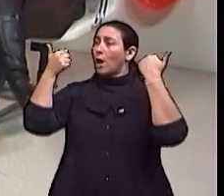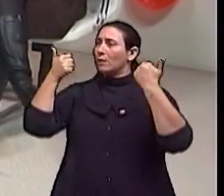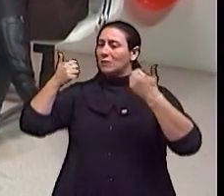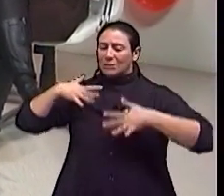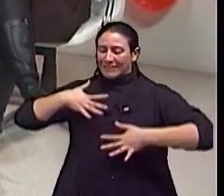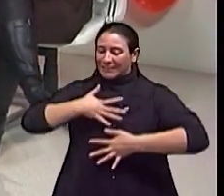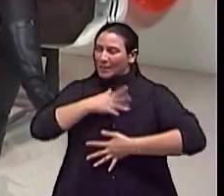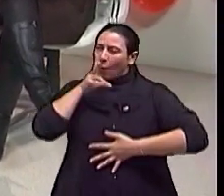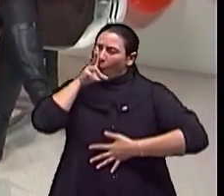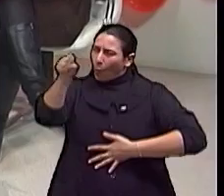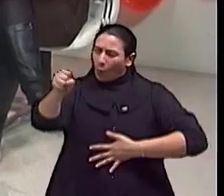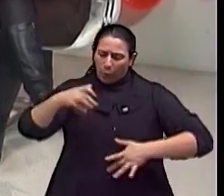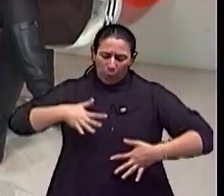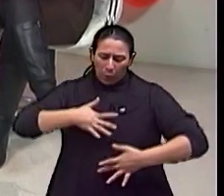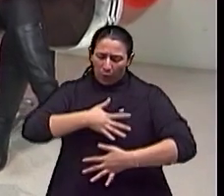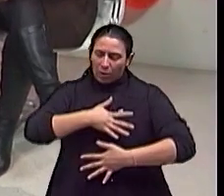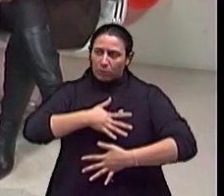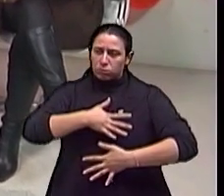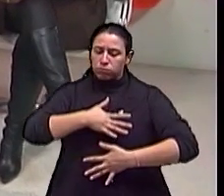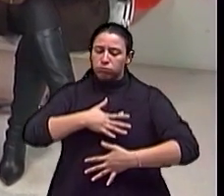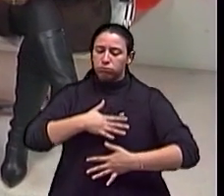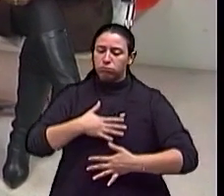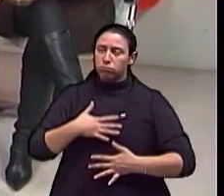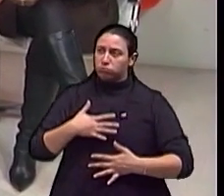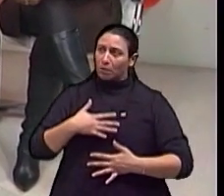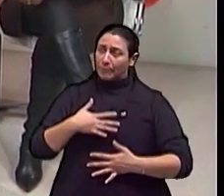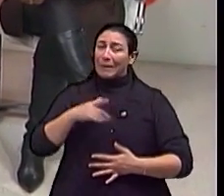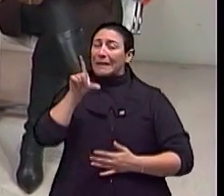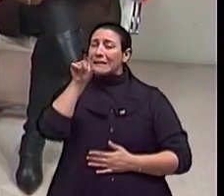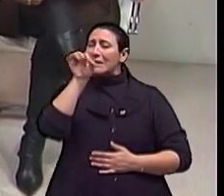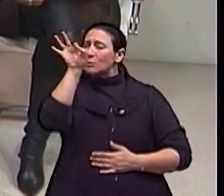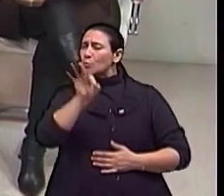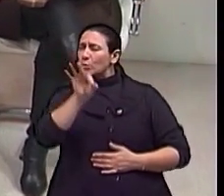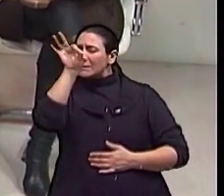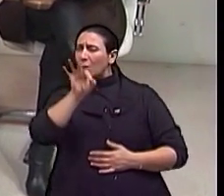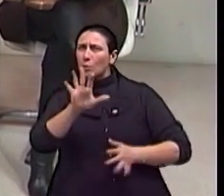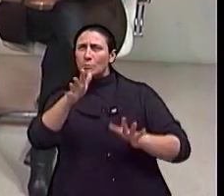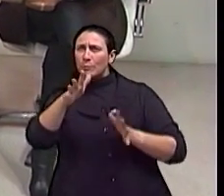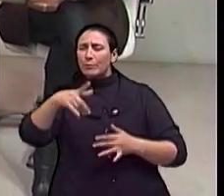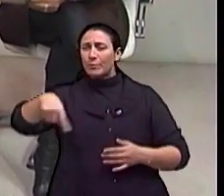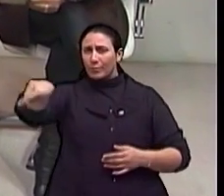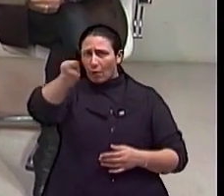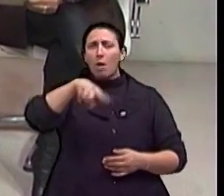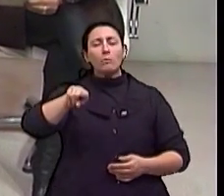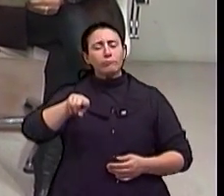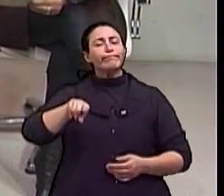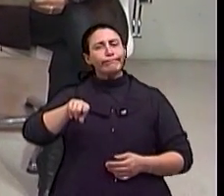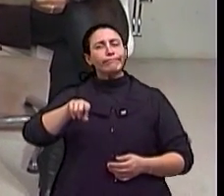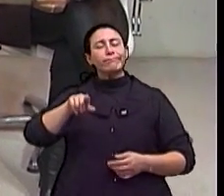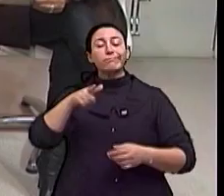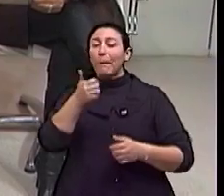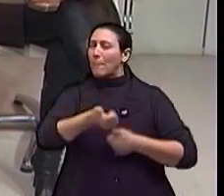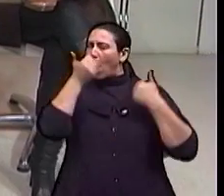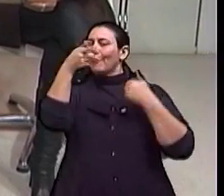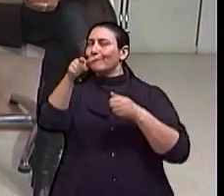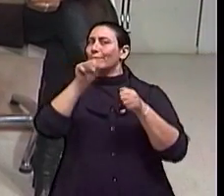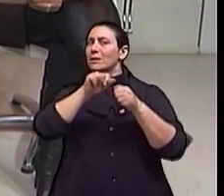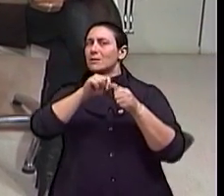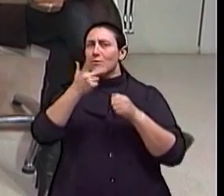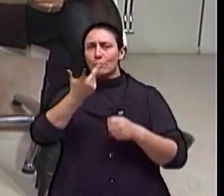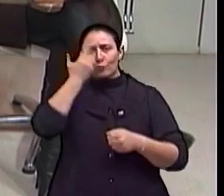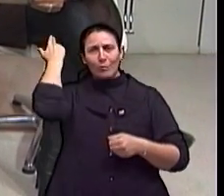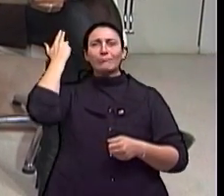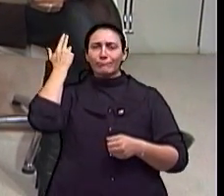Aproximadamente 10%, talvez um pouquinho mais das pessoas que têm a doença de Parkinson têm indicação para serem